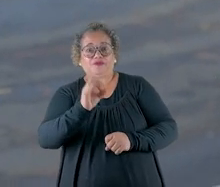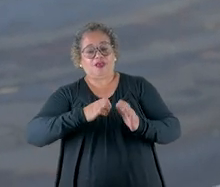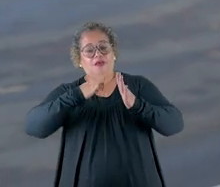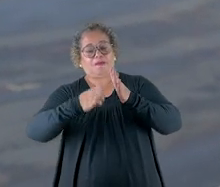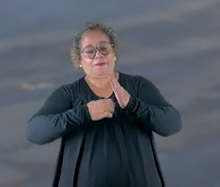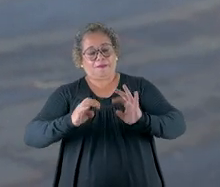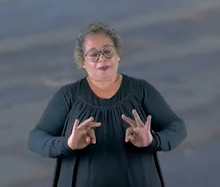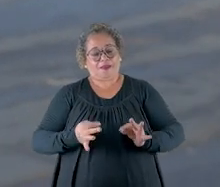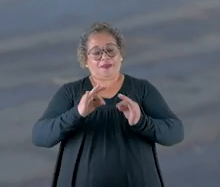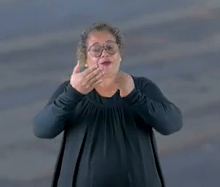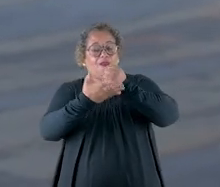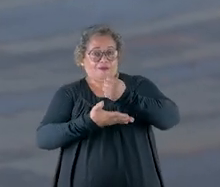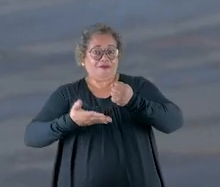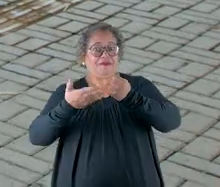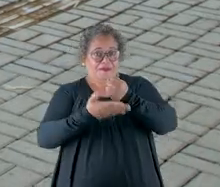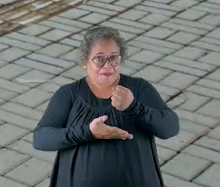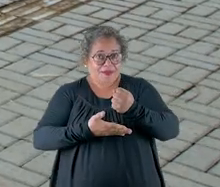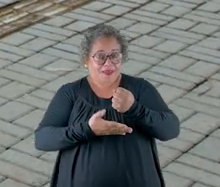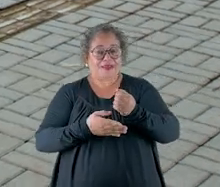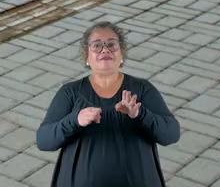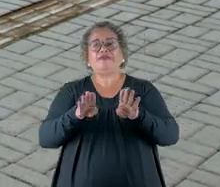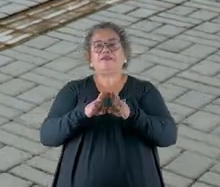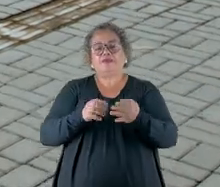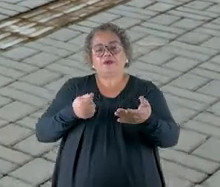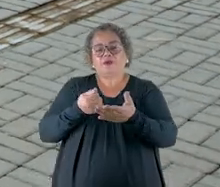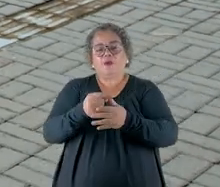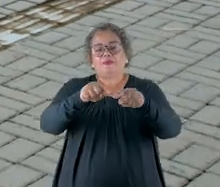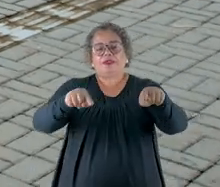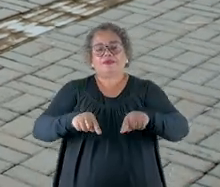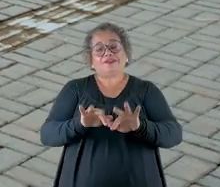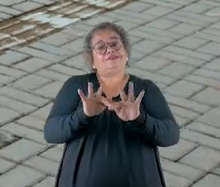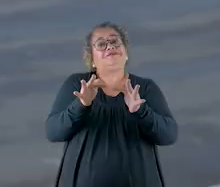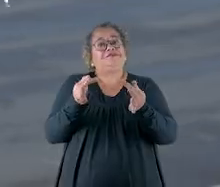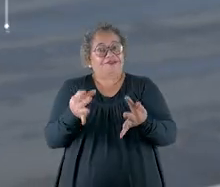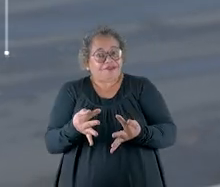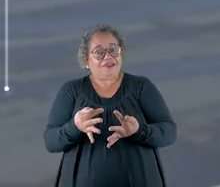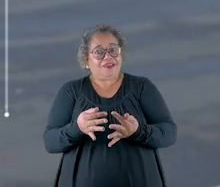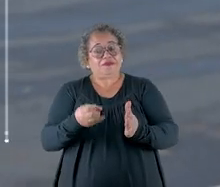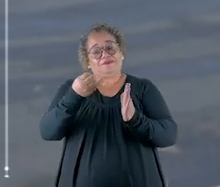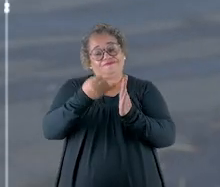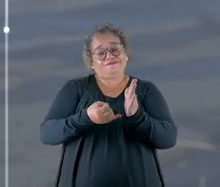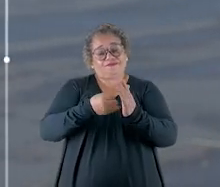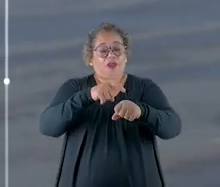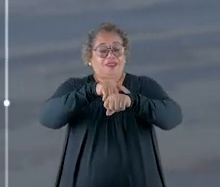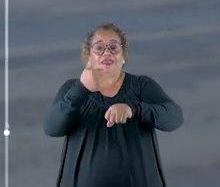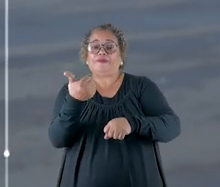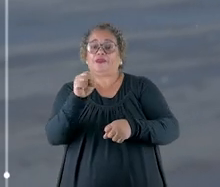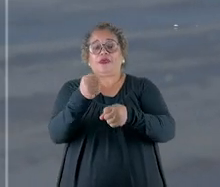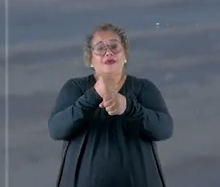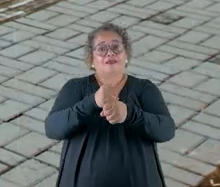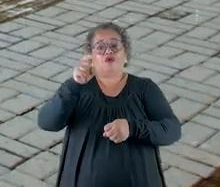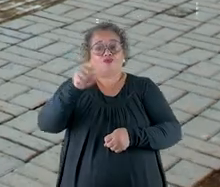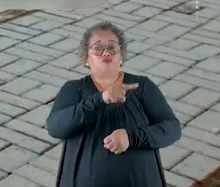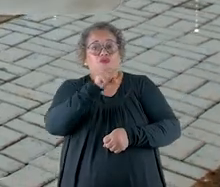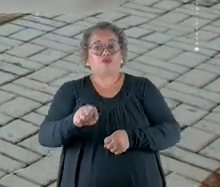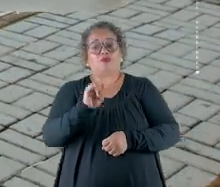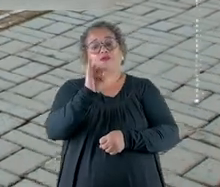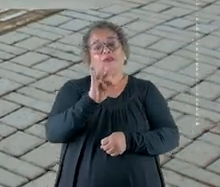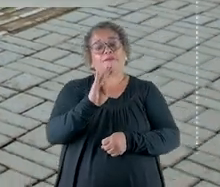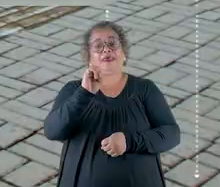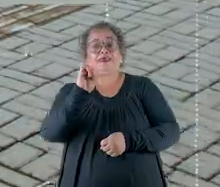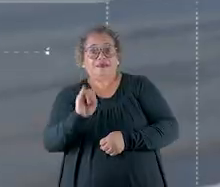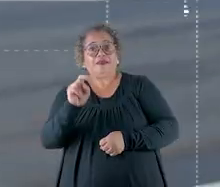pra empresas de base tecnológica e pra aquisição de lotes simples. Tem isenção de PTU por 10 anos, sem